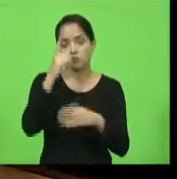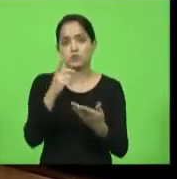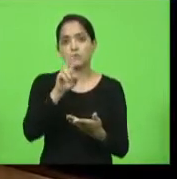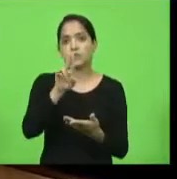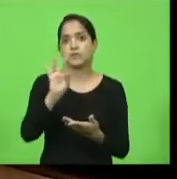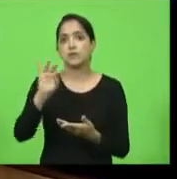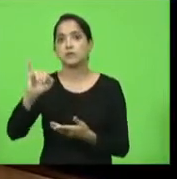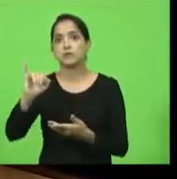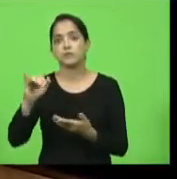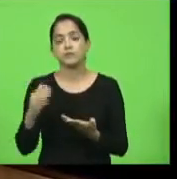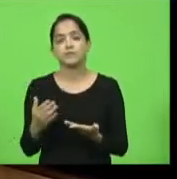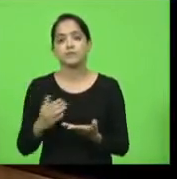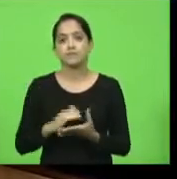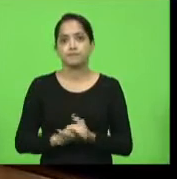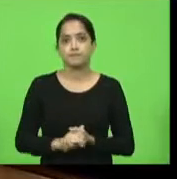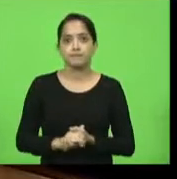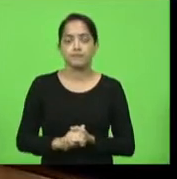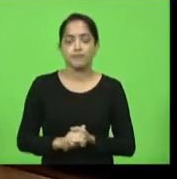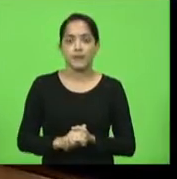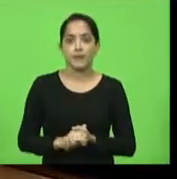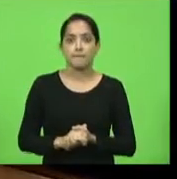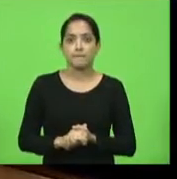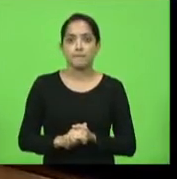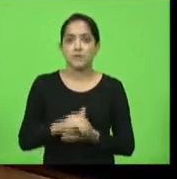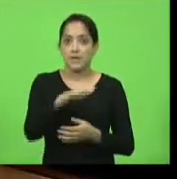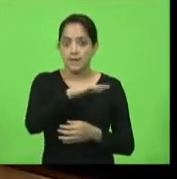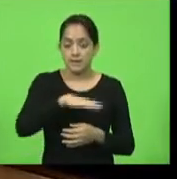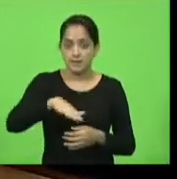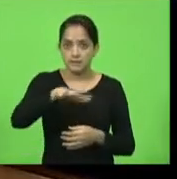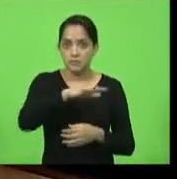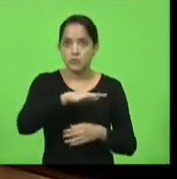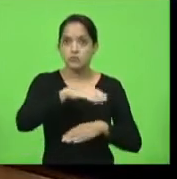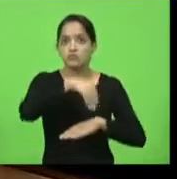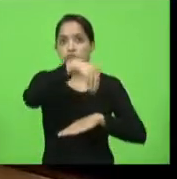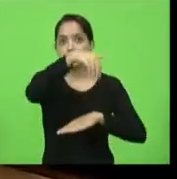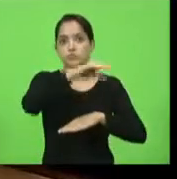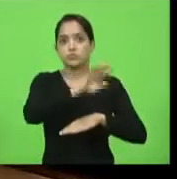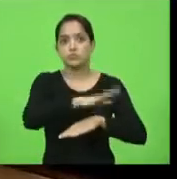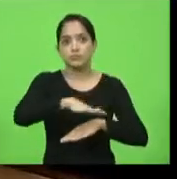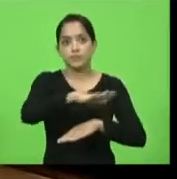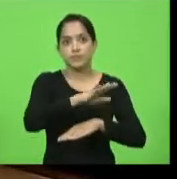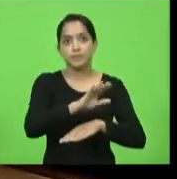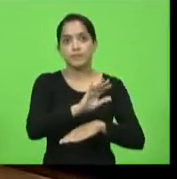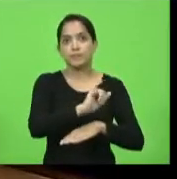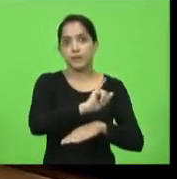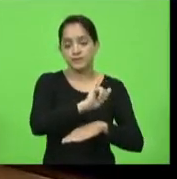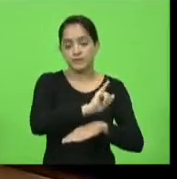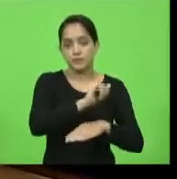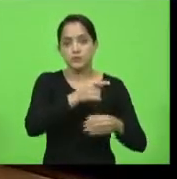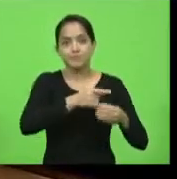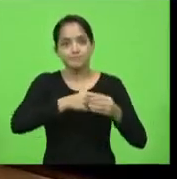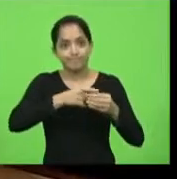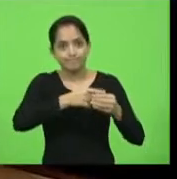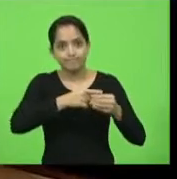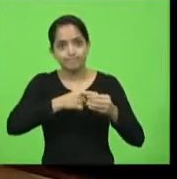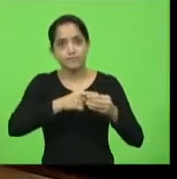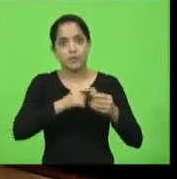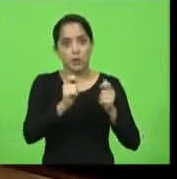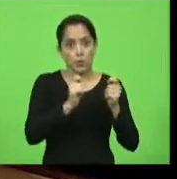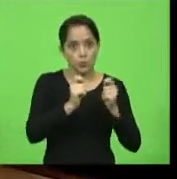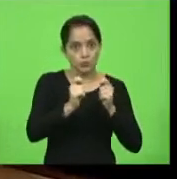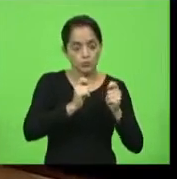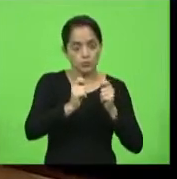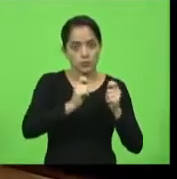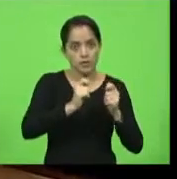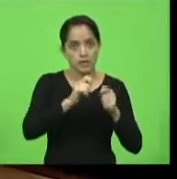estado de Santa Catarina. Regiões como o Alto Vale do Itajaí, em um momento um pouco controlado, com 81